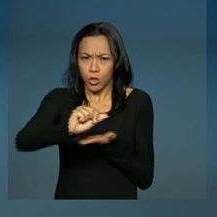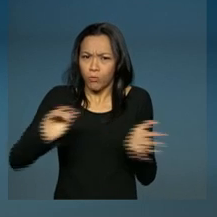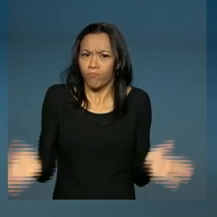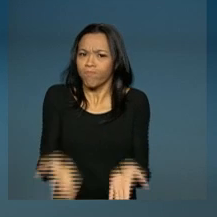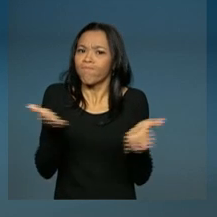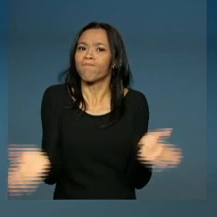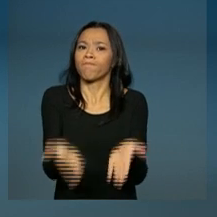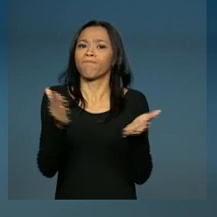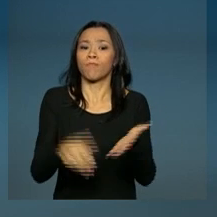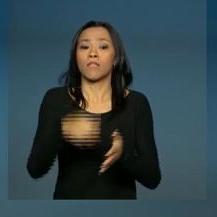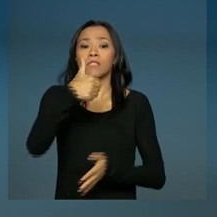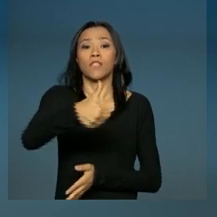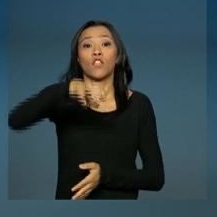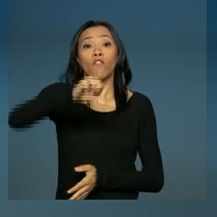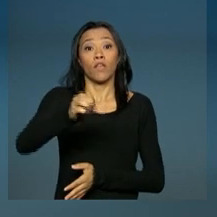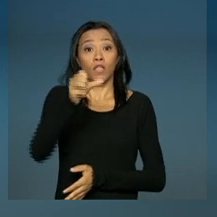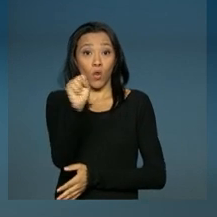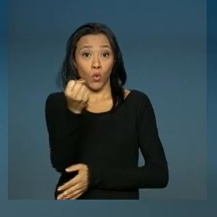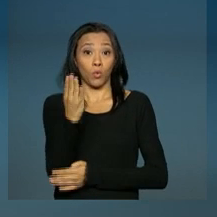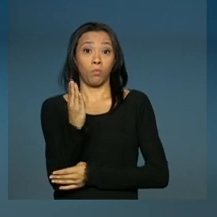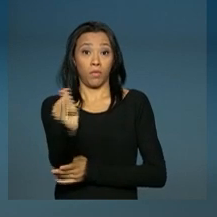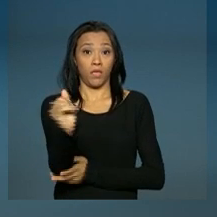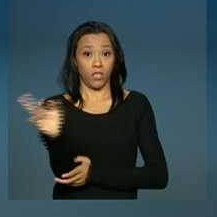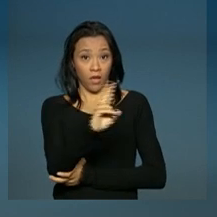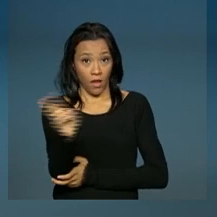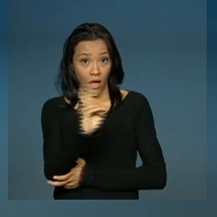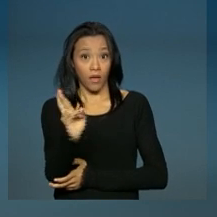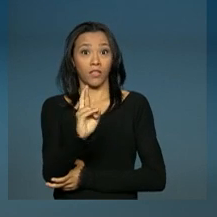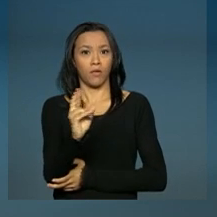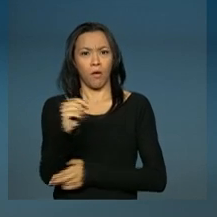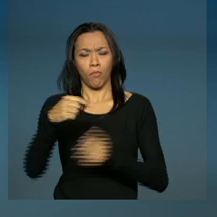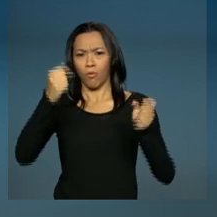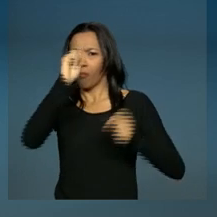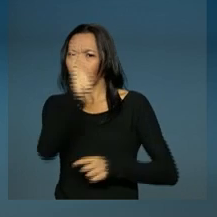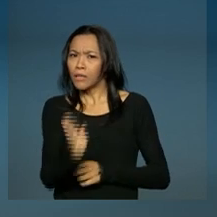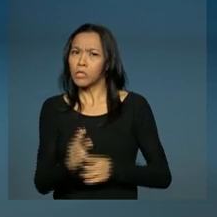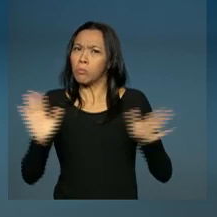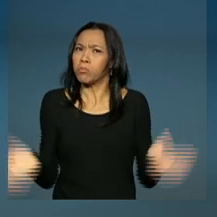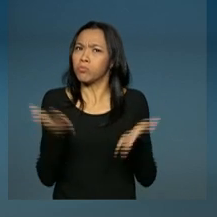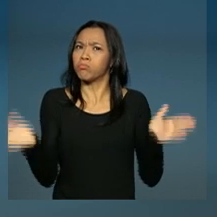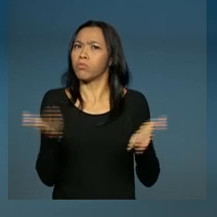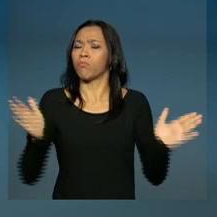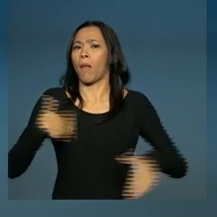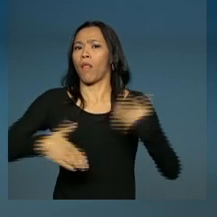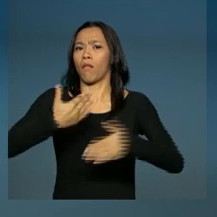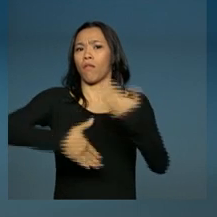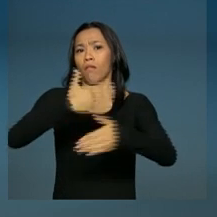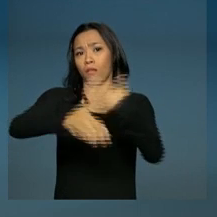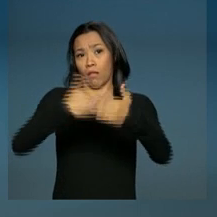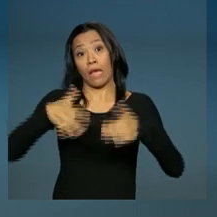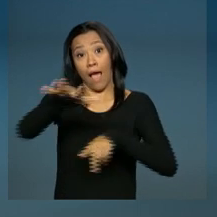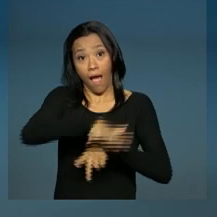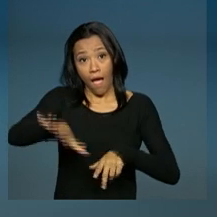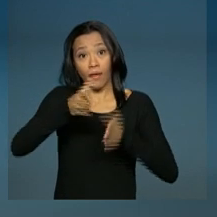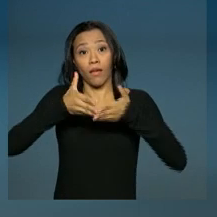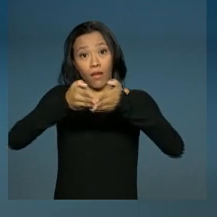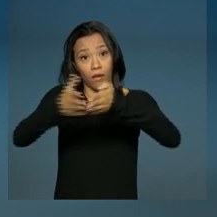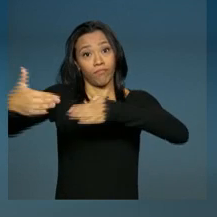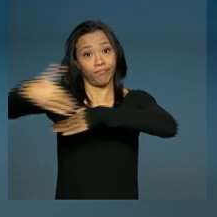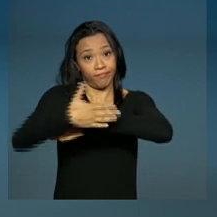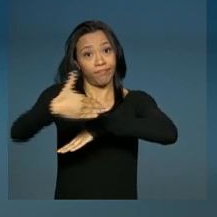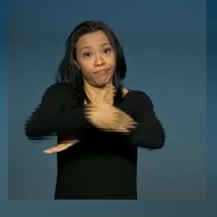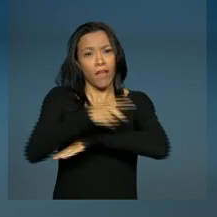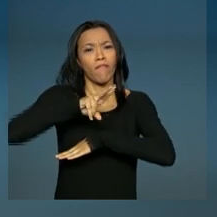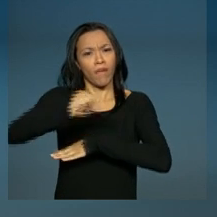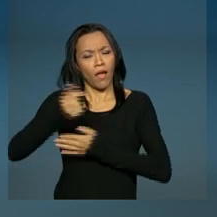Serão 198 bilhões de reais para fazer o país mais competitivo. E um dos destaques é o setor portuário. Os portos vão